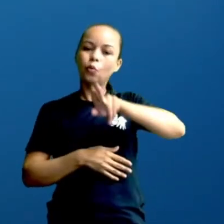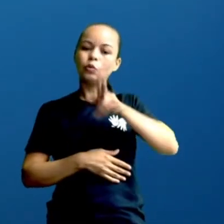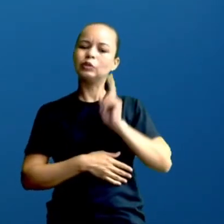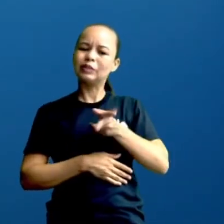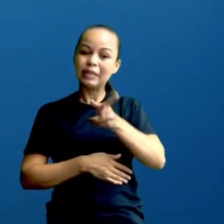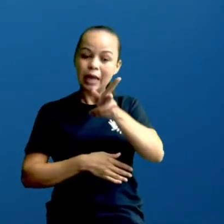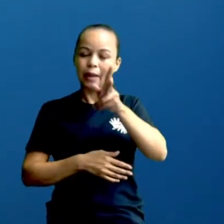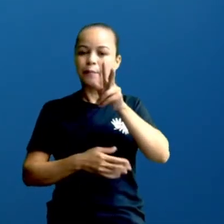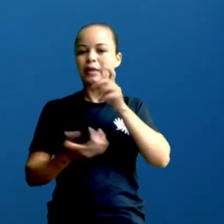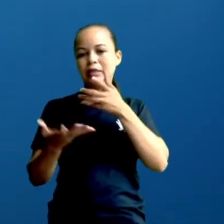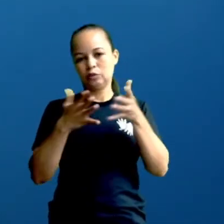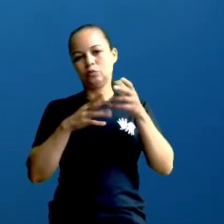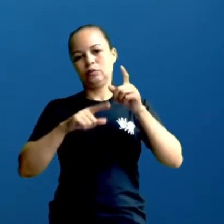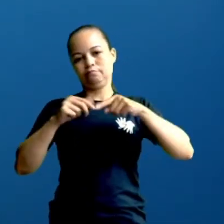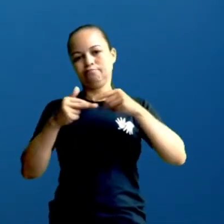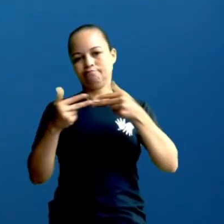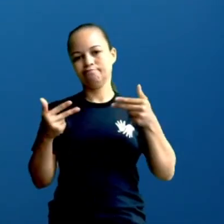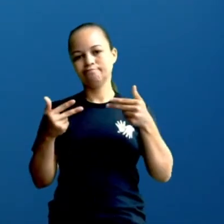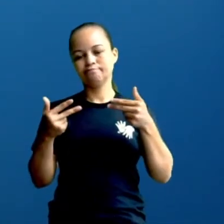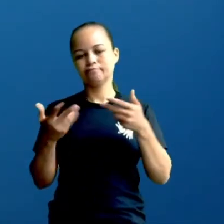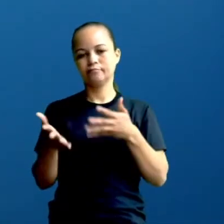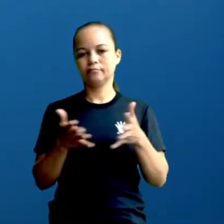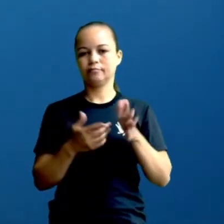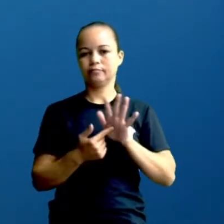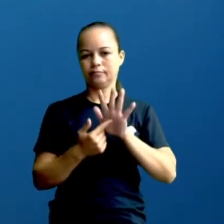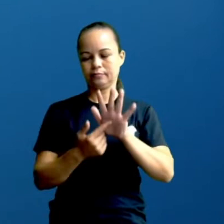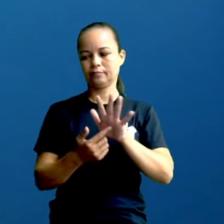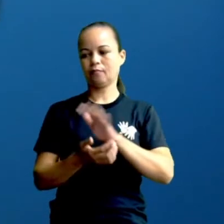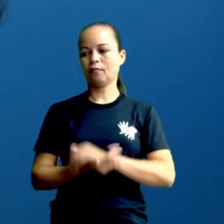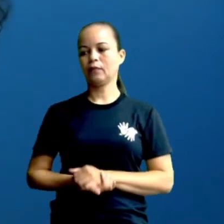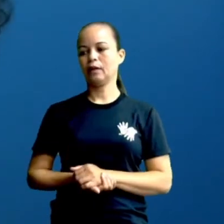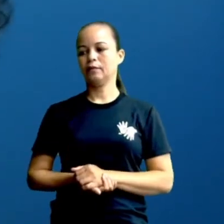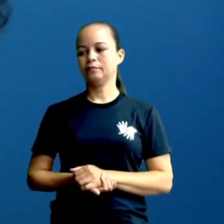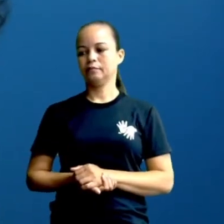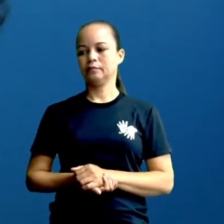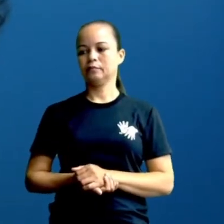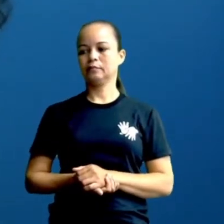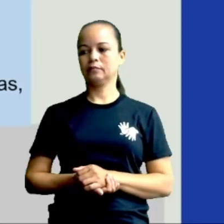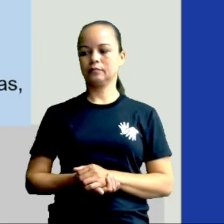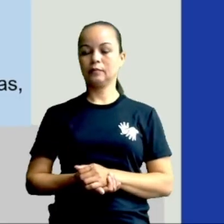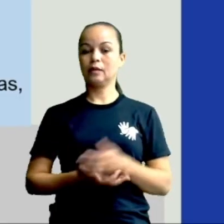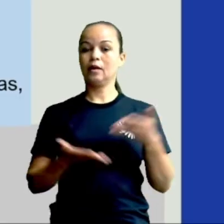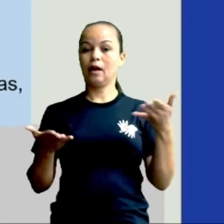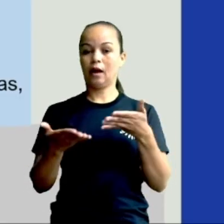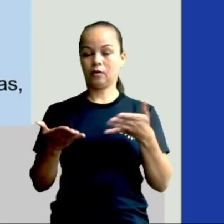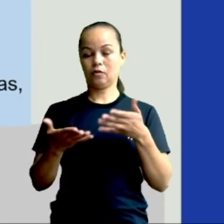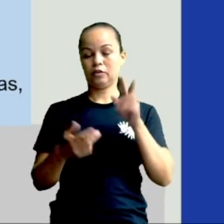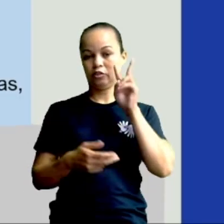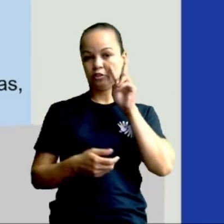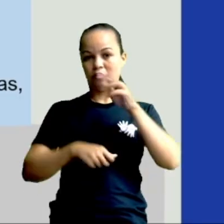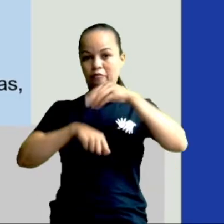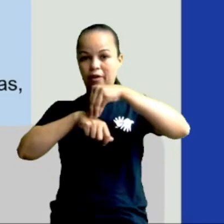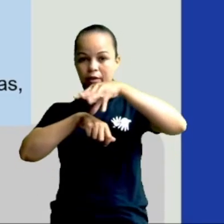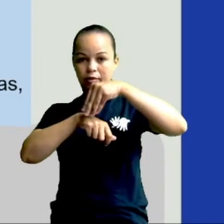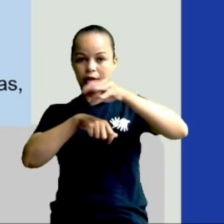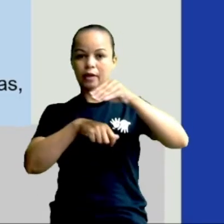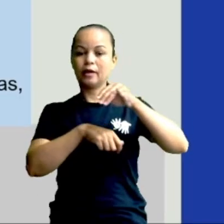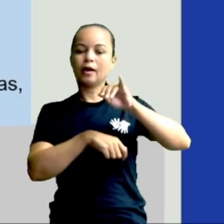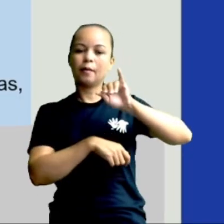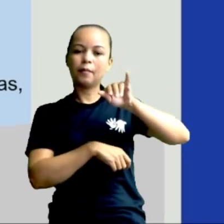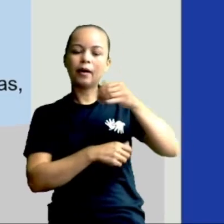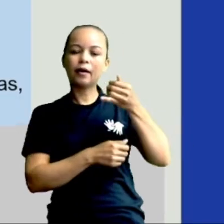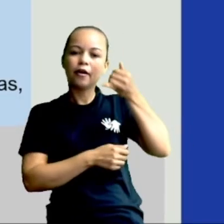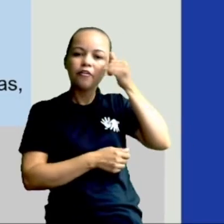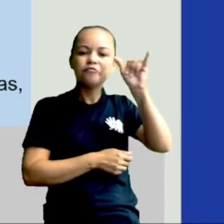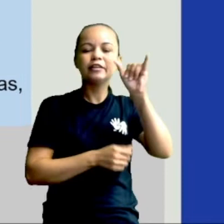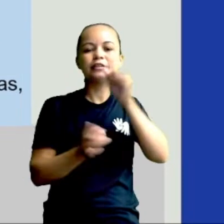dos aparelhos eletrônicos. Vamos lá. Aí, vejam só, a gente vai ver algumas dicas para evitar o uso